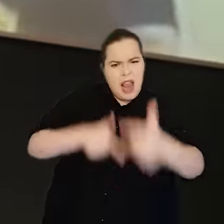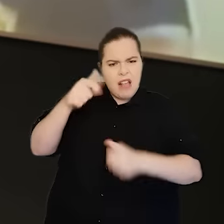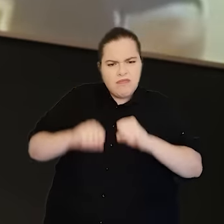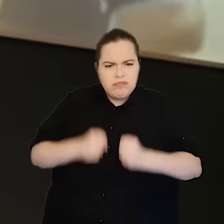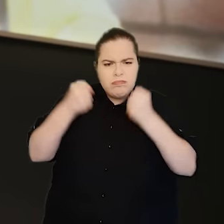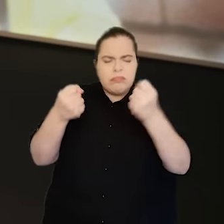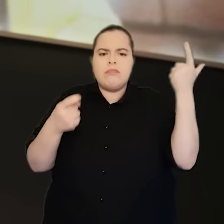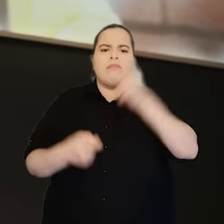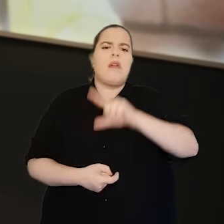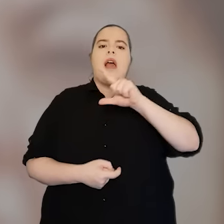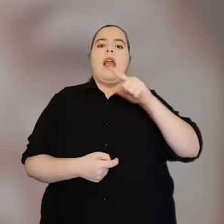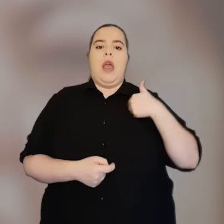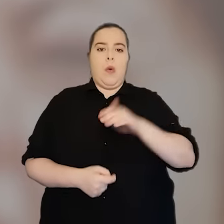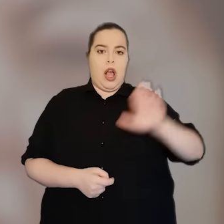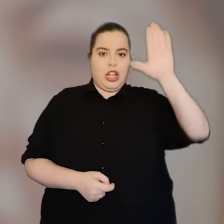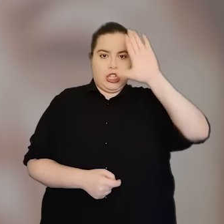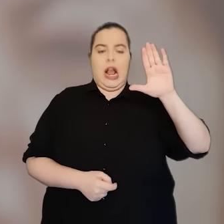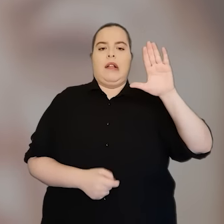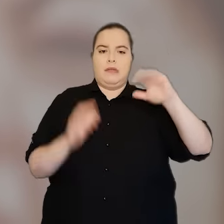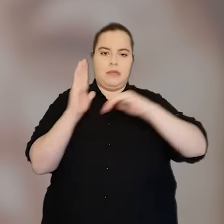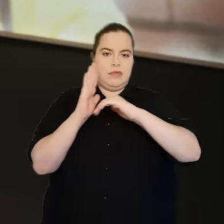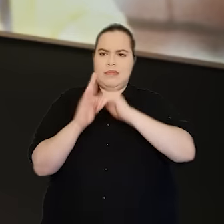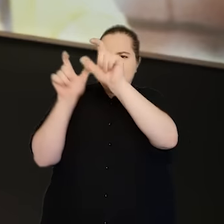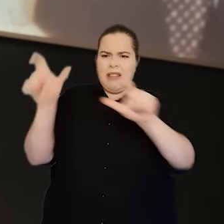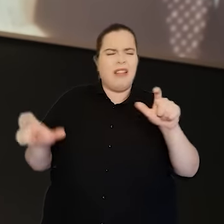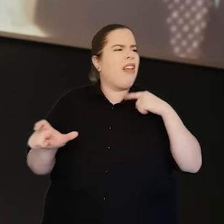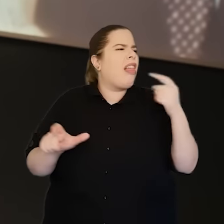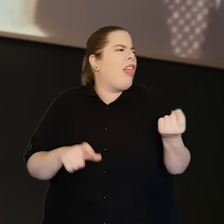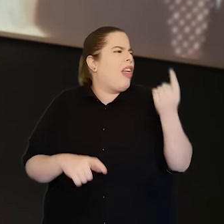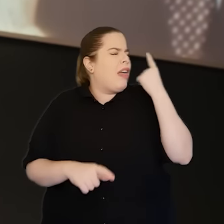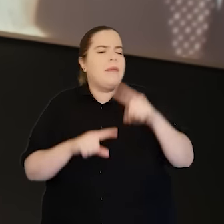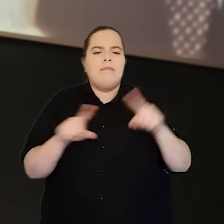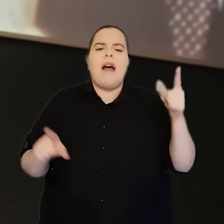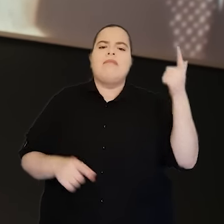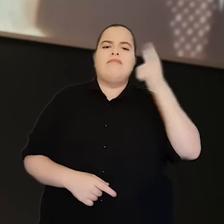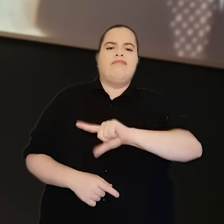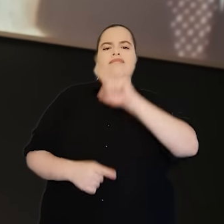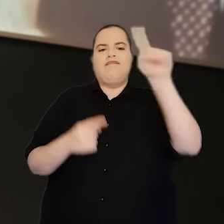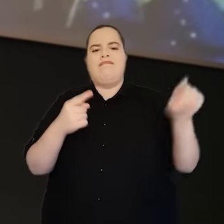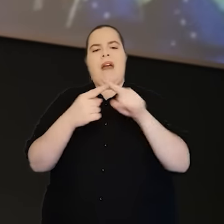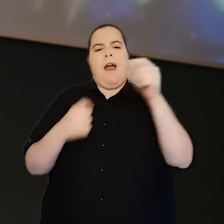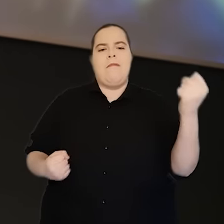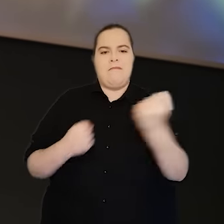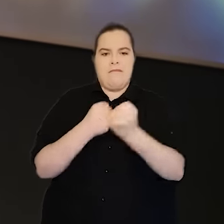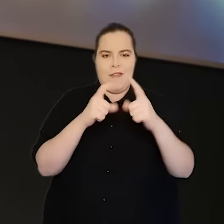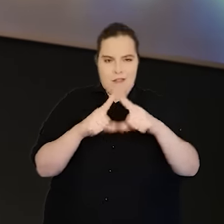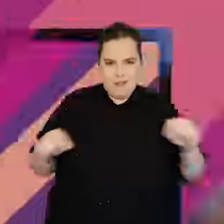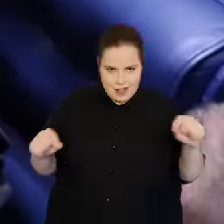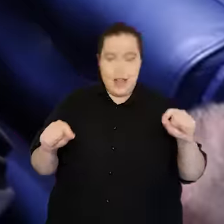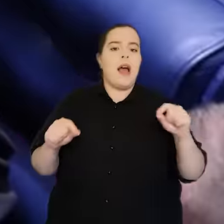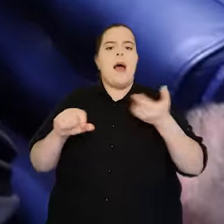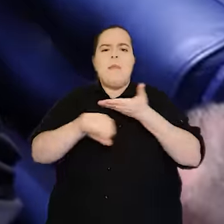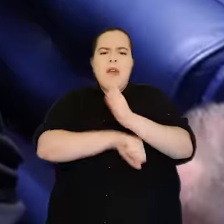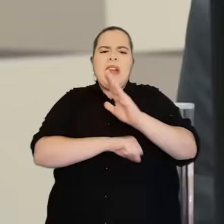trabalhei muito e cheguei lá. Quando me candidatei ao Senado, muita gente duvidou. Mas também cheguei lá, com o apoio dos